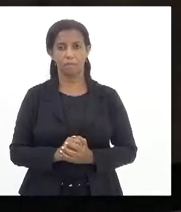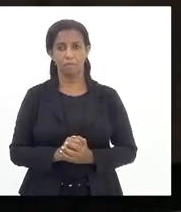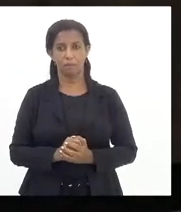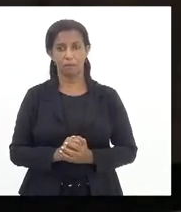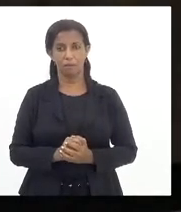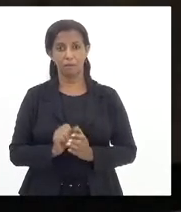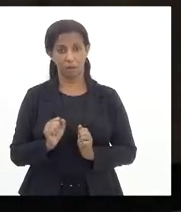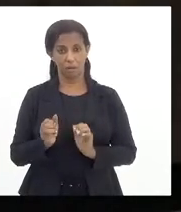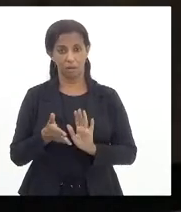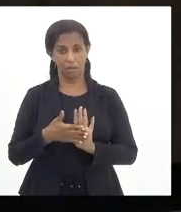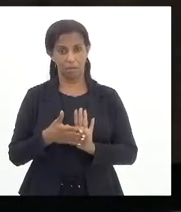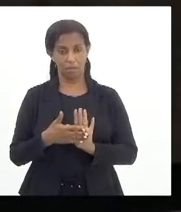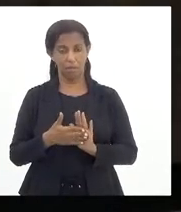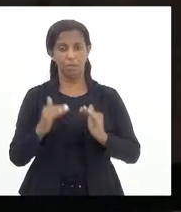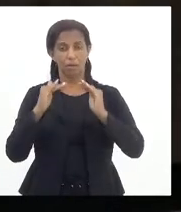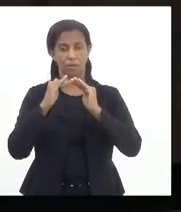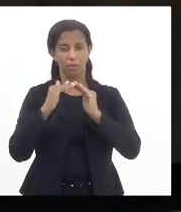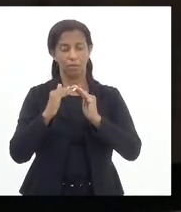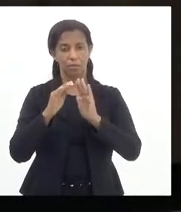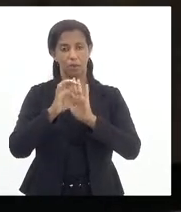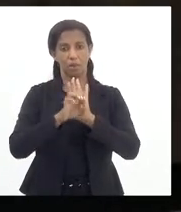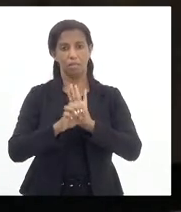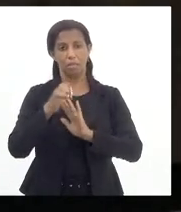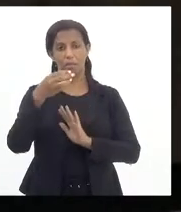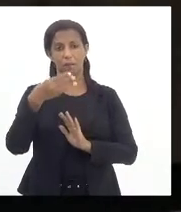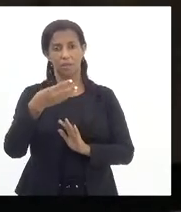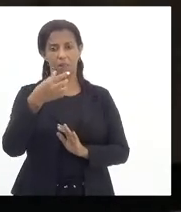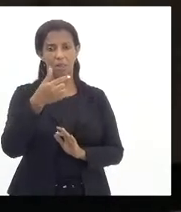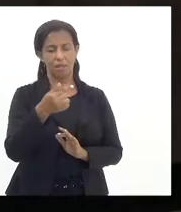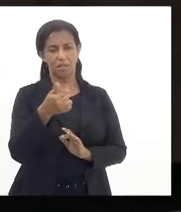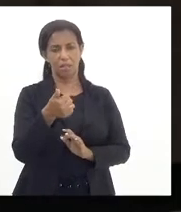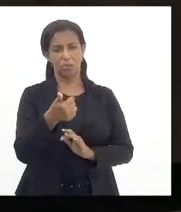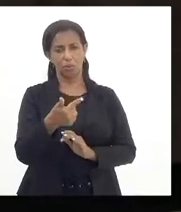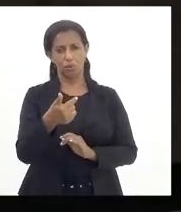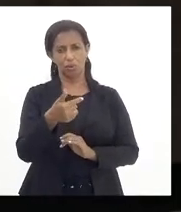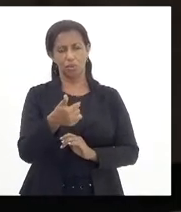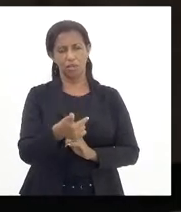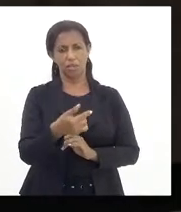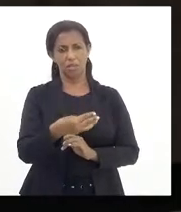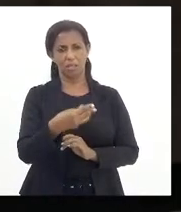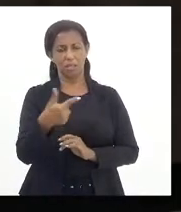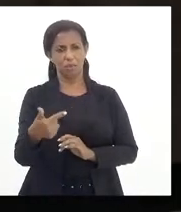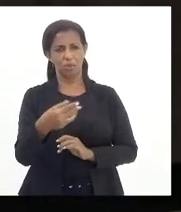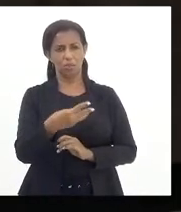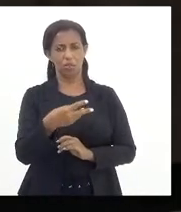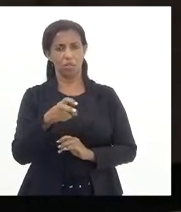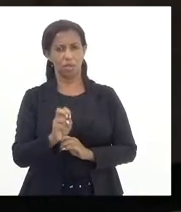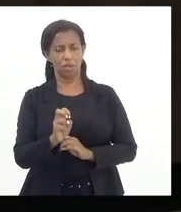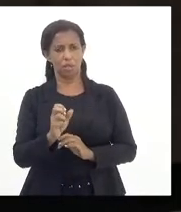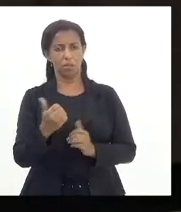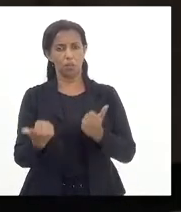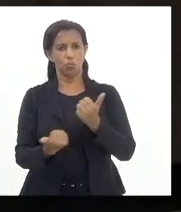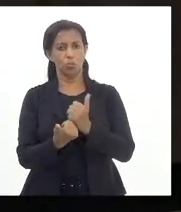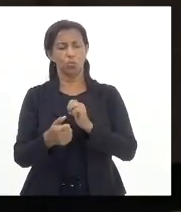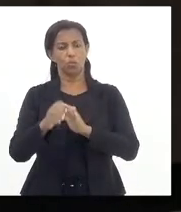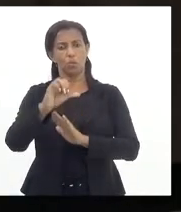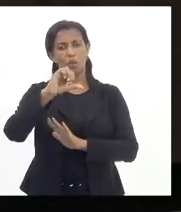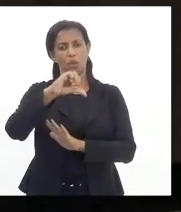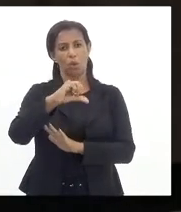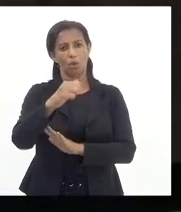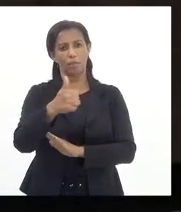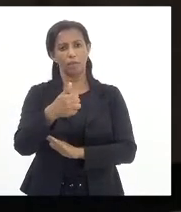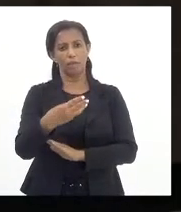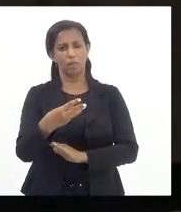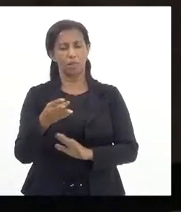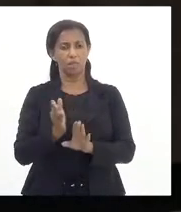Posso emitir o parecer? Favorável as emendas 3, 7, 12, 32, 35, favorável com subemendas emendas 9 e 13